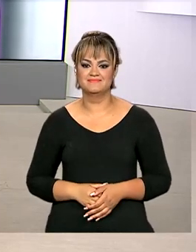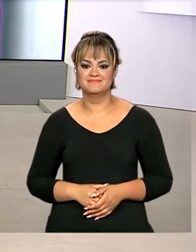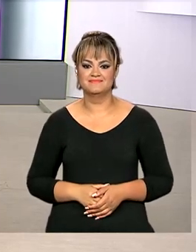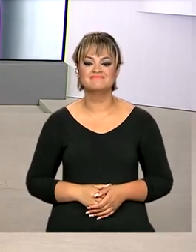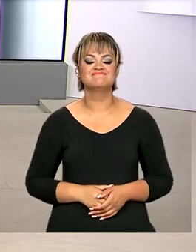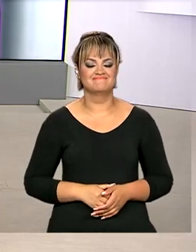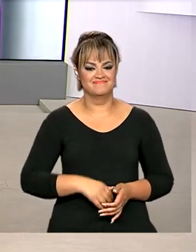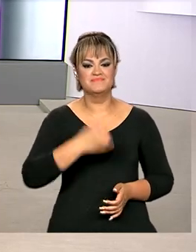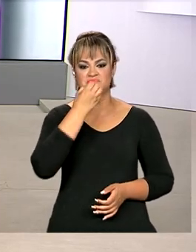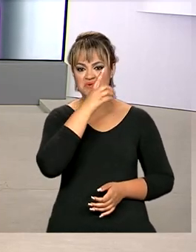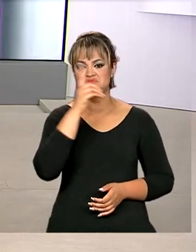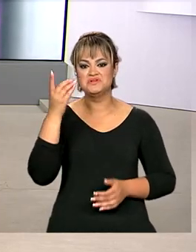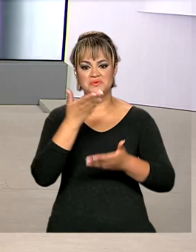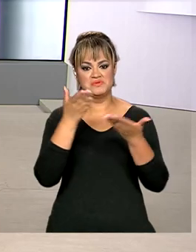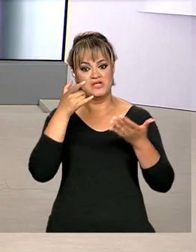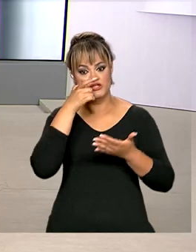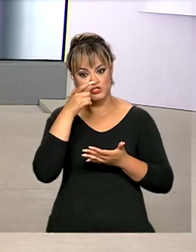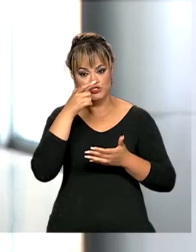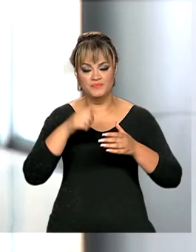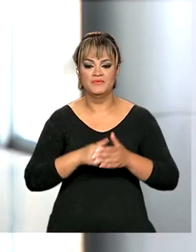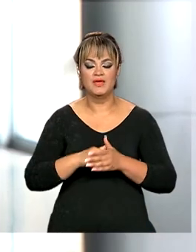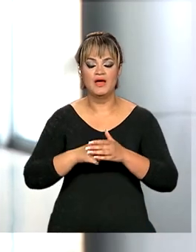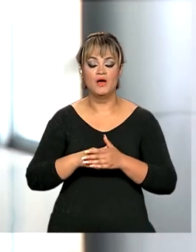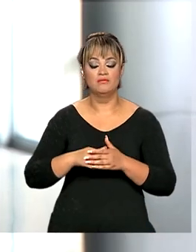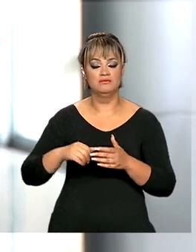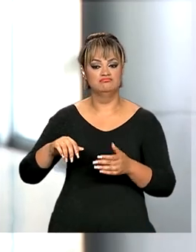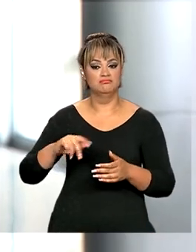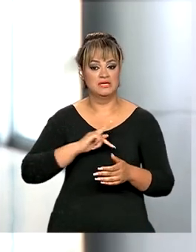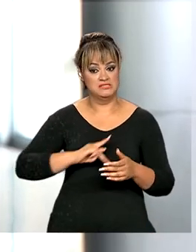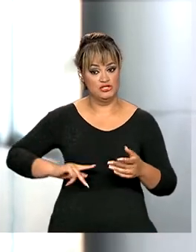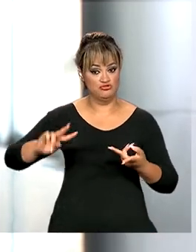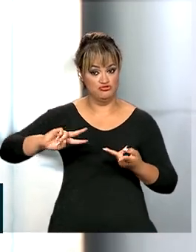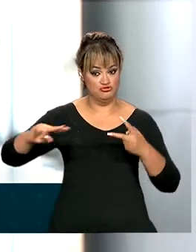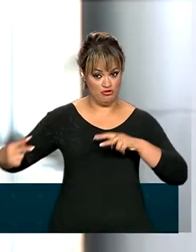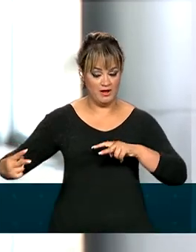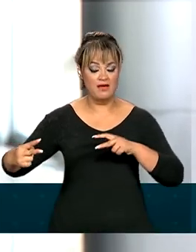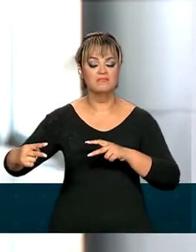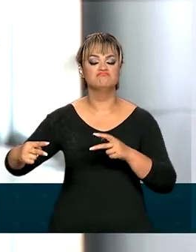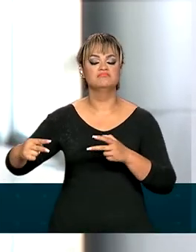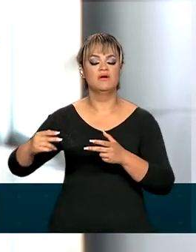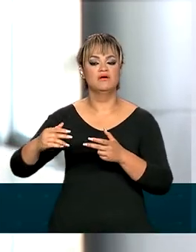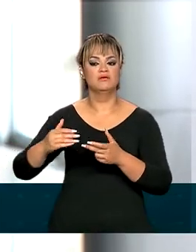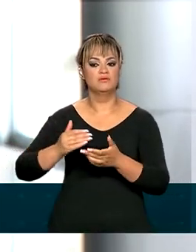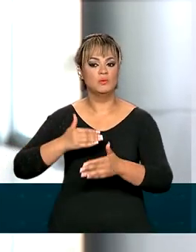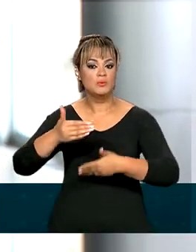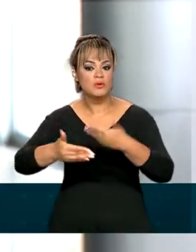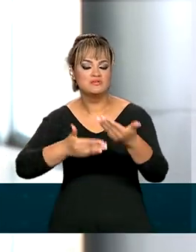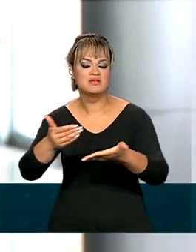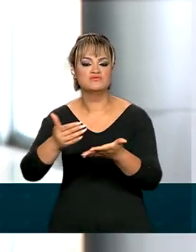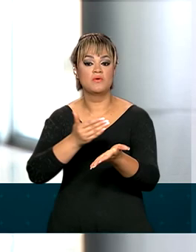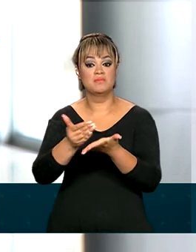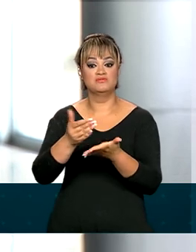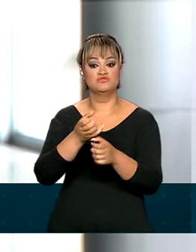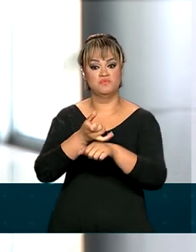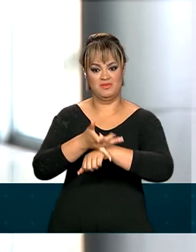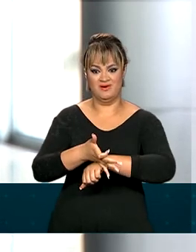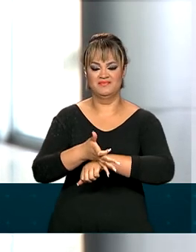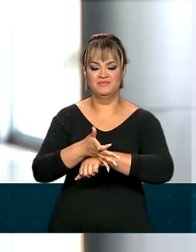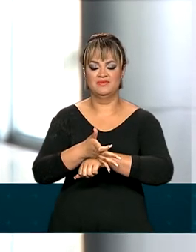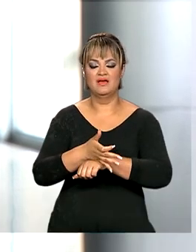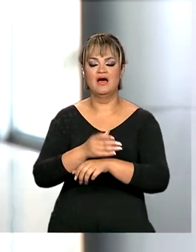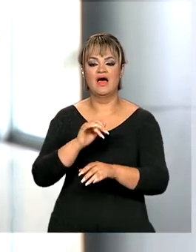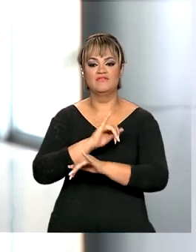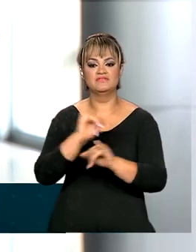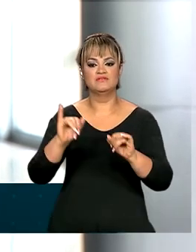Bom dia, Renata, e bom dia a todos. A mudança de governo começou oficialmente nesta madrugada com a publicação no